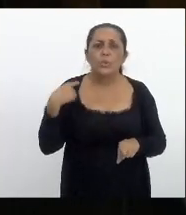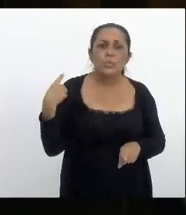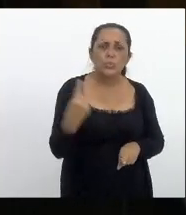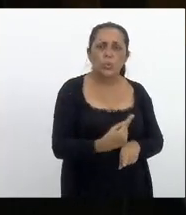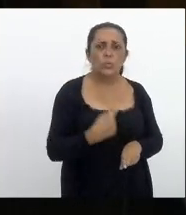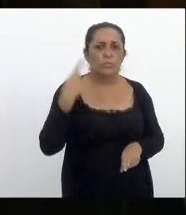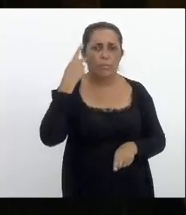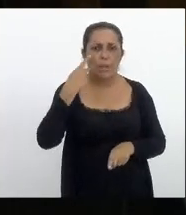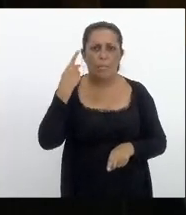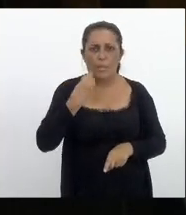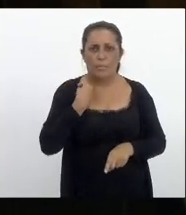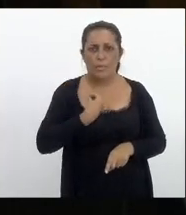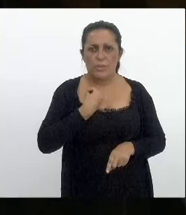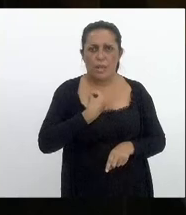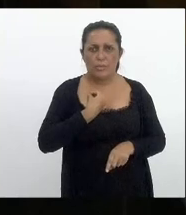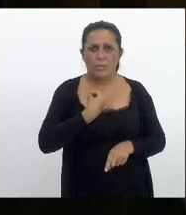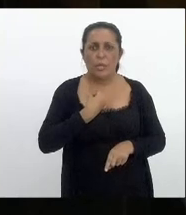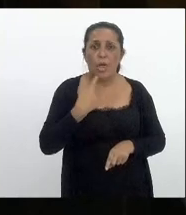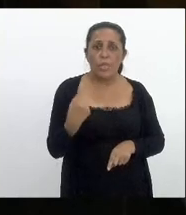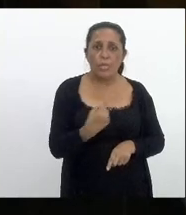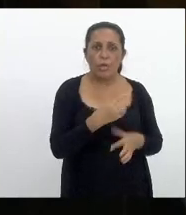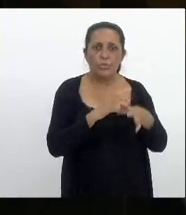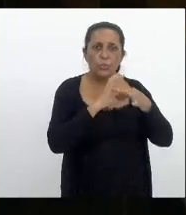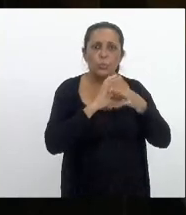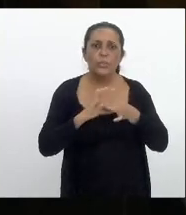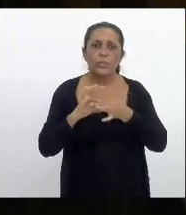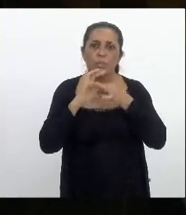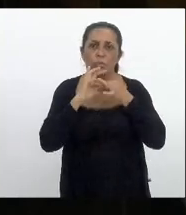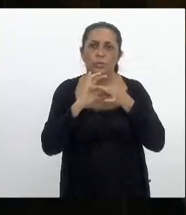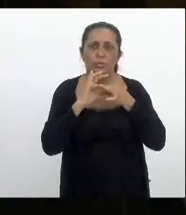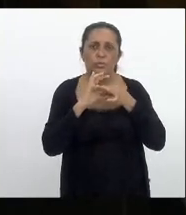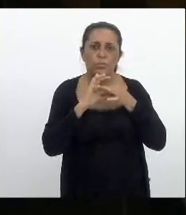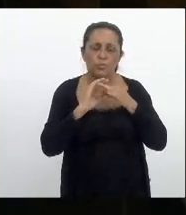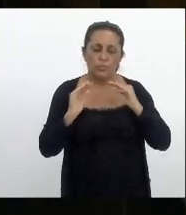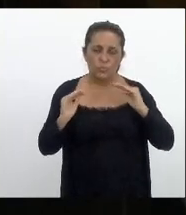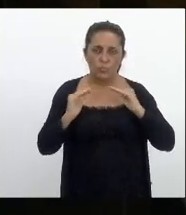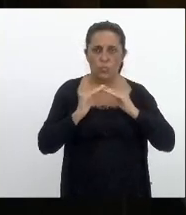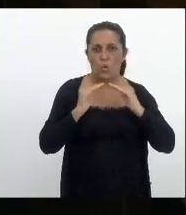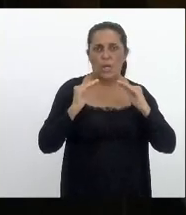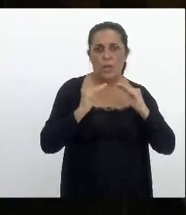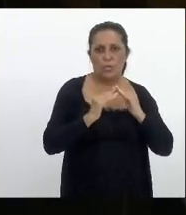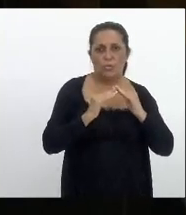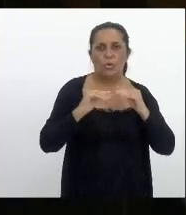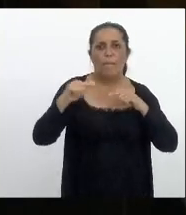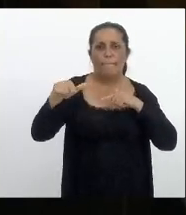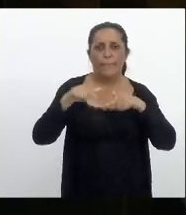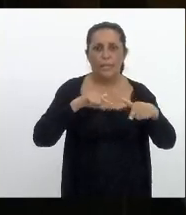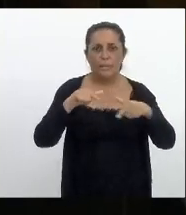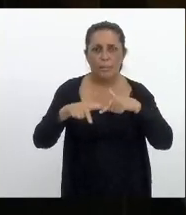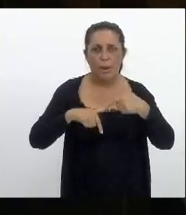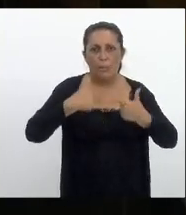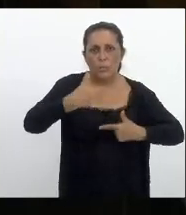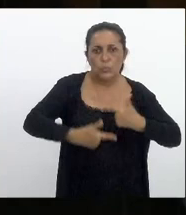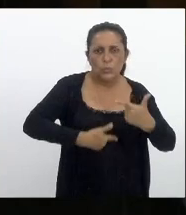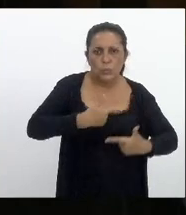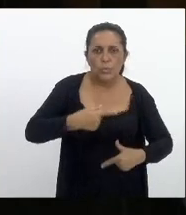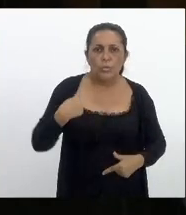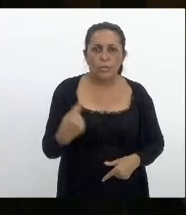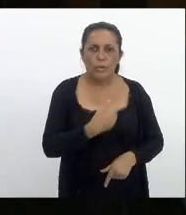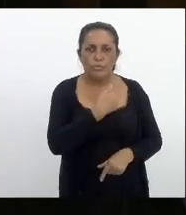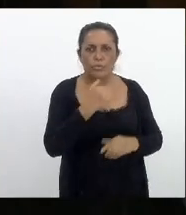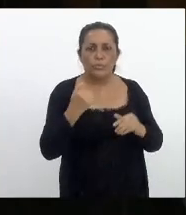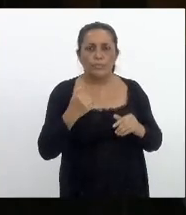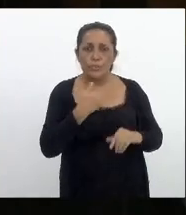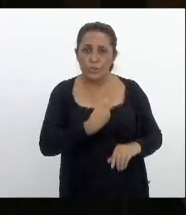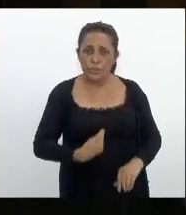que estão aqui presentes nós estamos unidos e coesos para trabalharmos e lutarmos para que o nosso estado